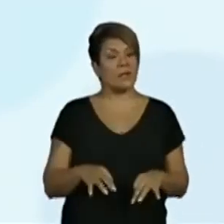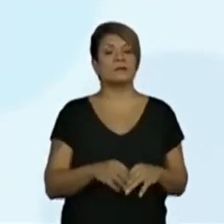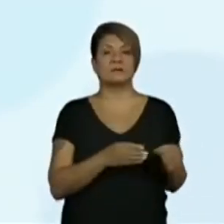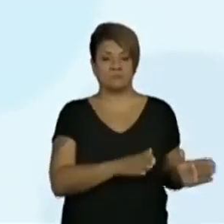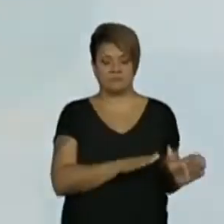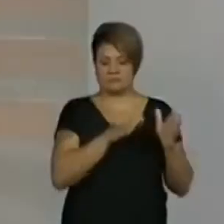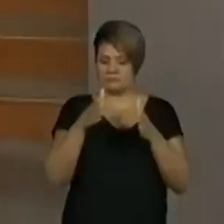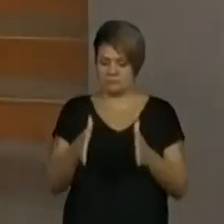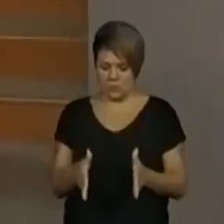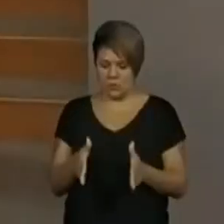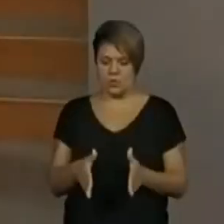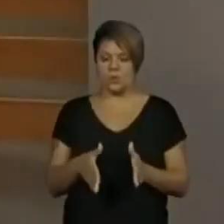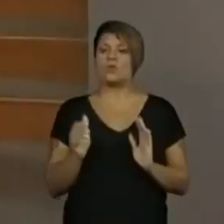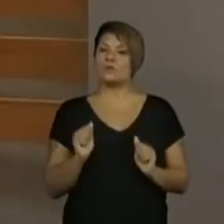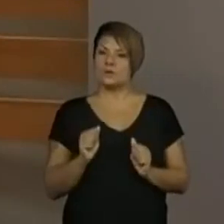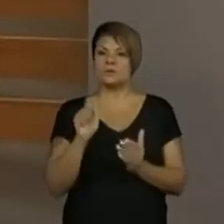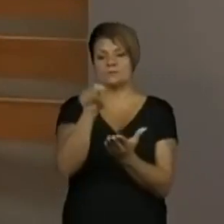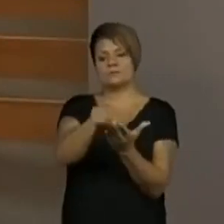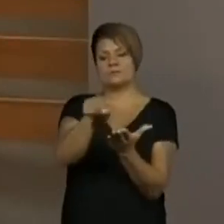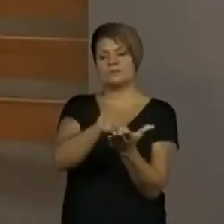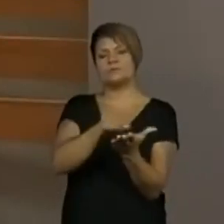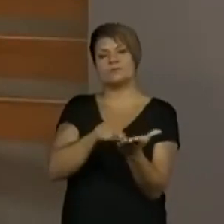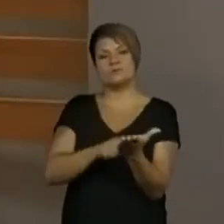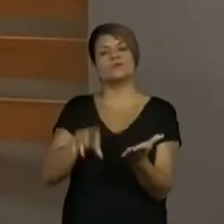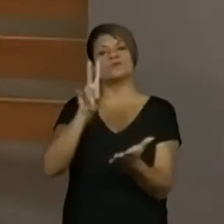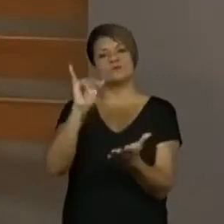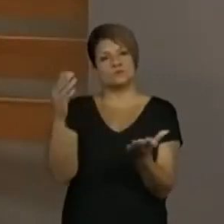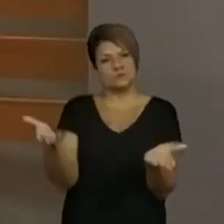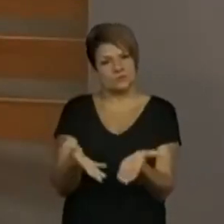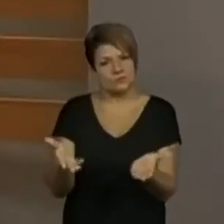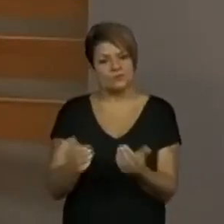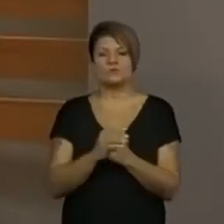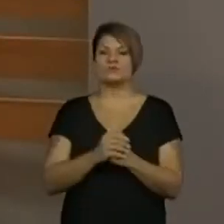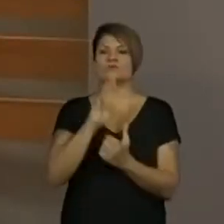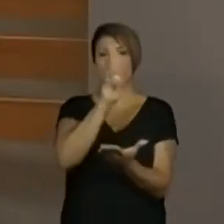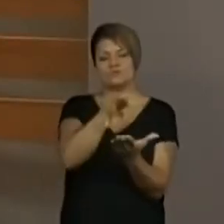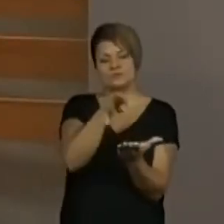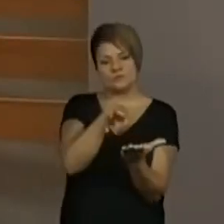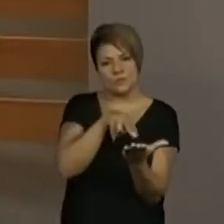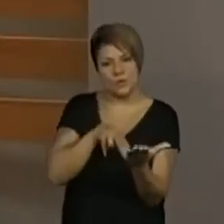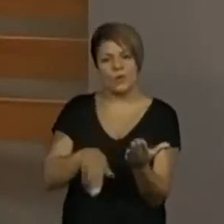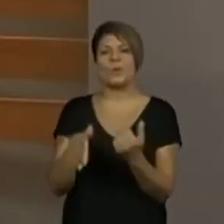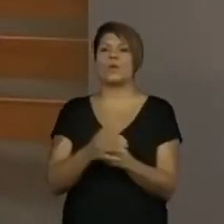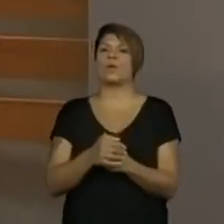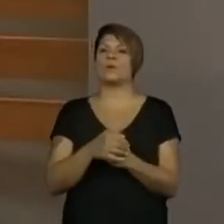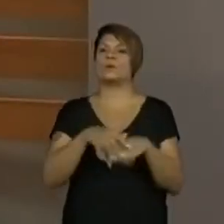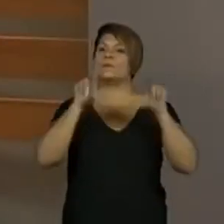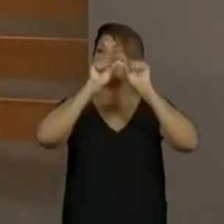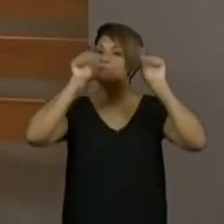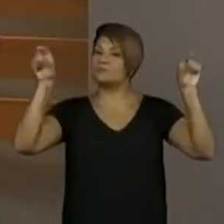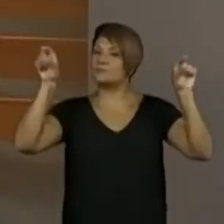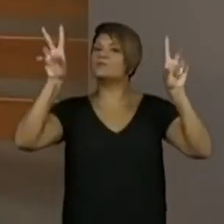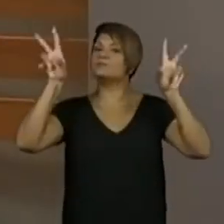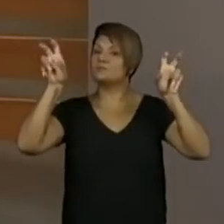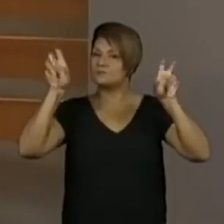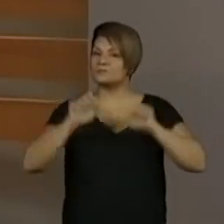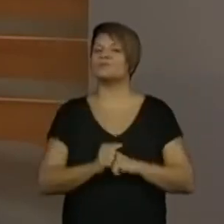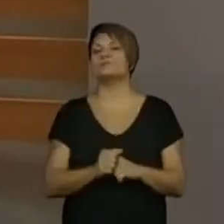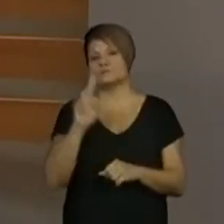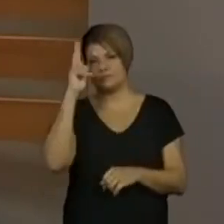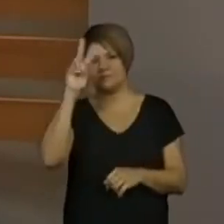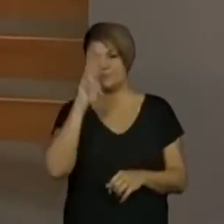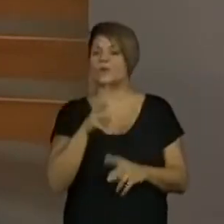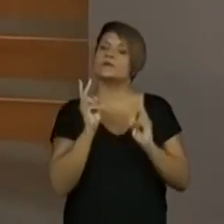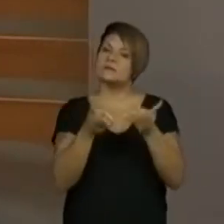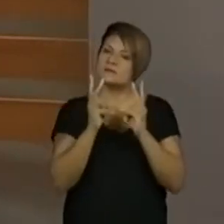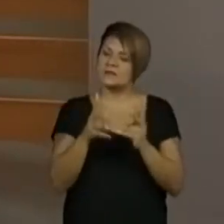frente, coloca o registro no caderno dos nomes, o título da história e tudo mais que sempre o seu